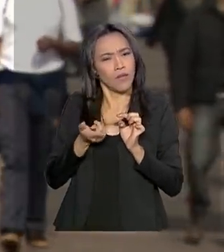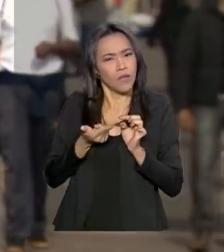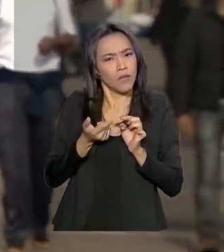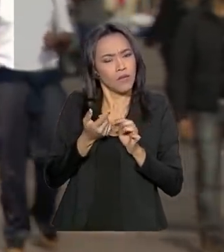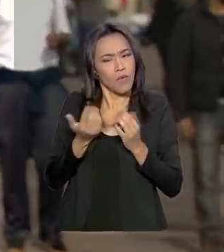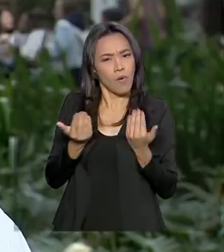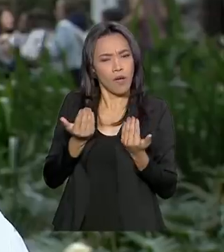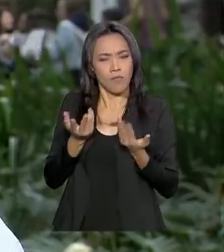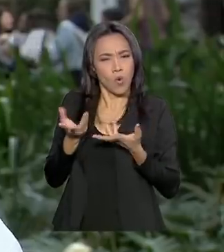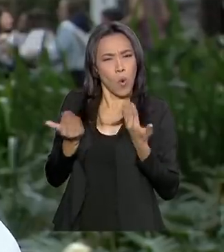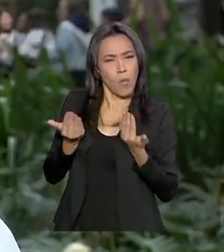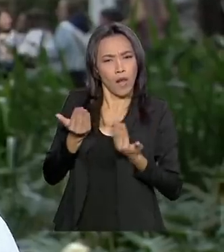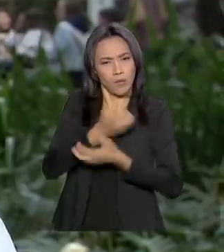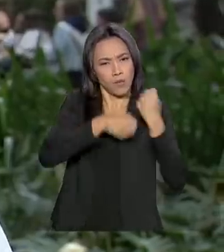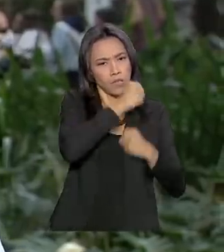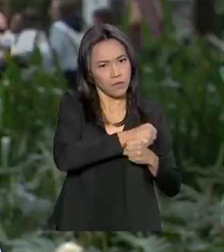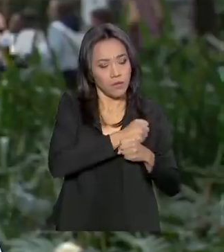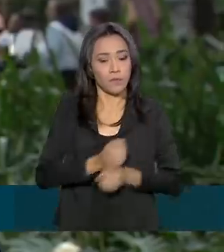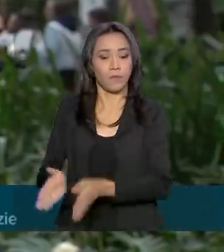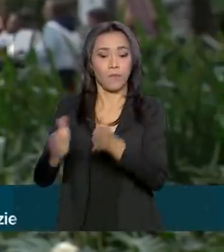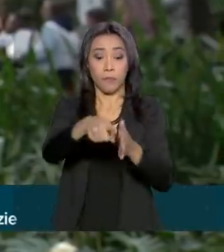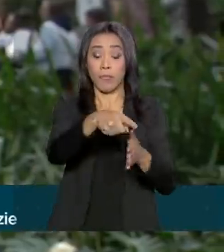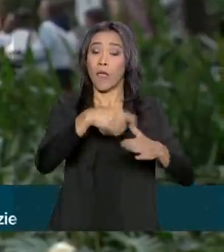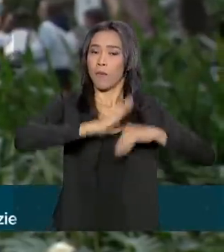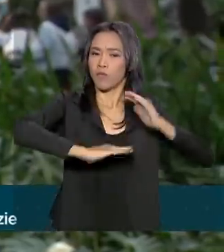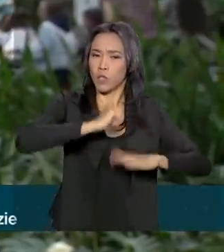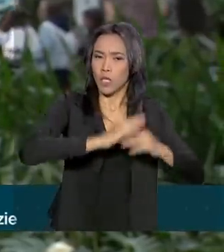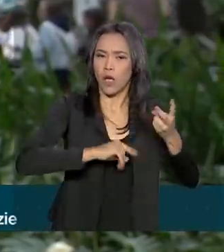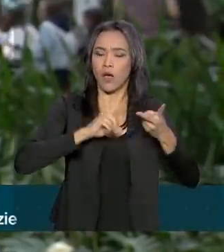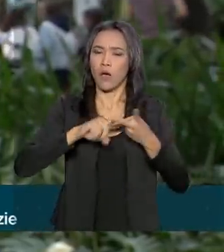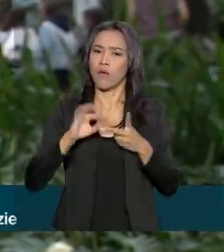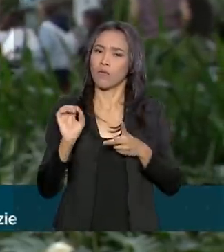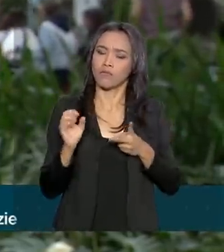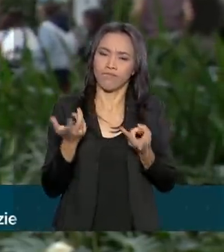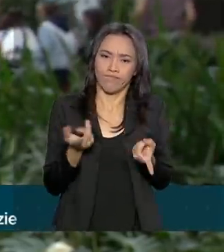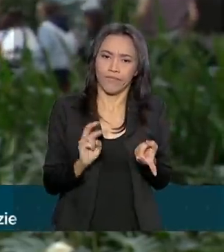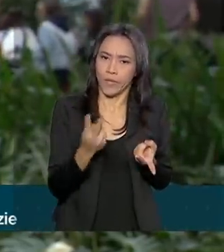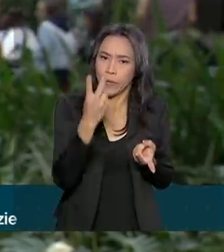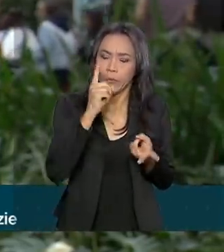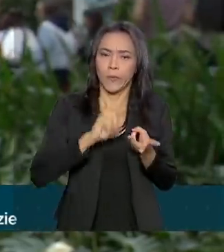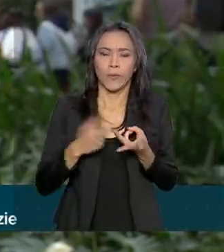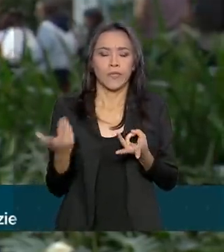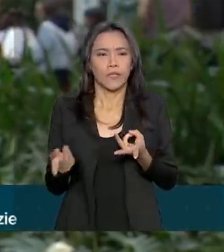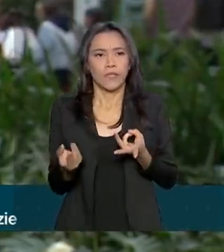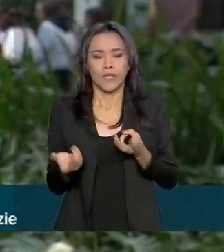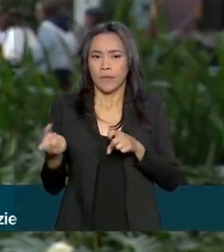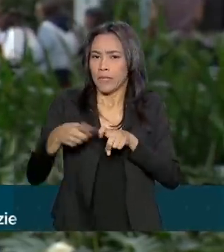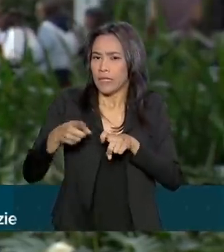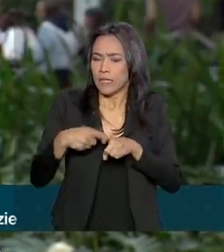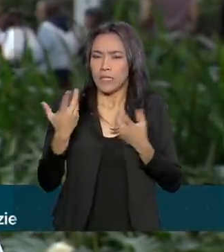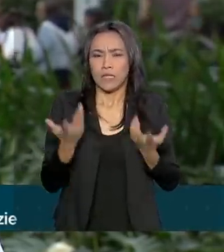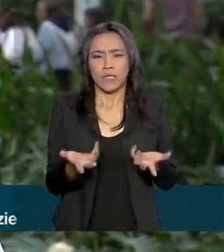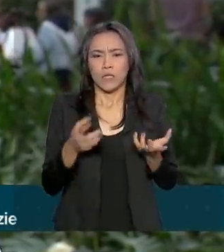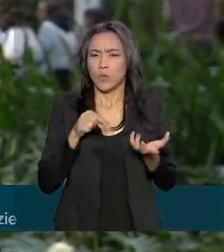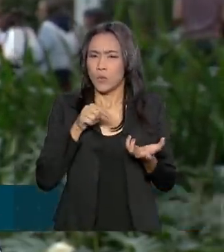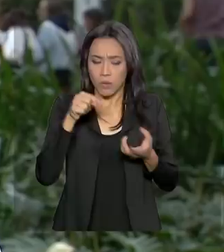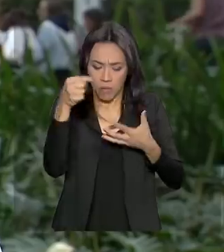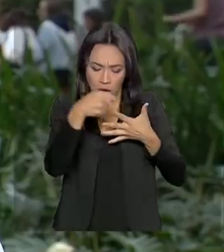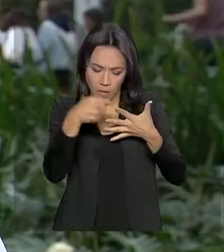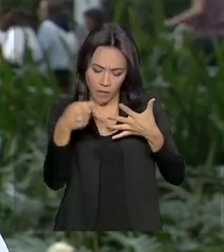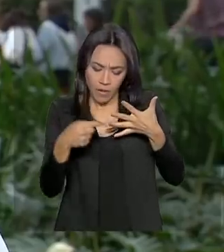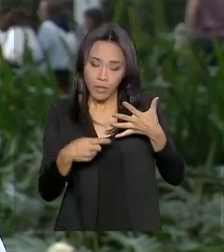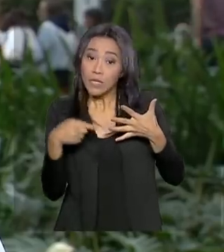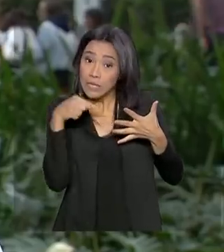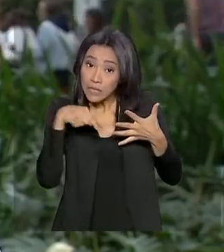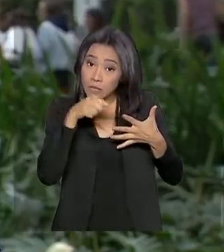no ano passado. Carreira profissional, valores, a própria medicina, tudo isso daí tem contribuído exatamente